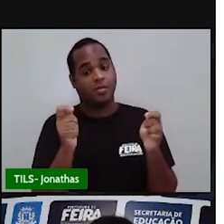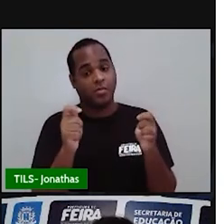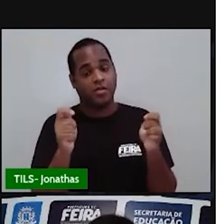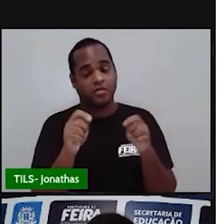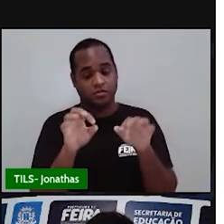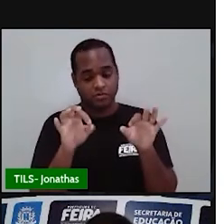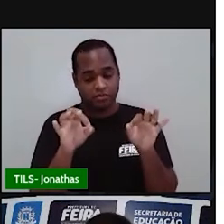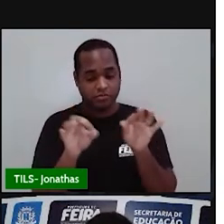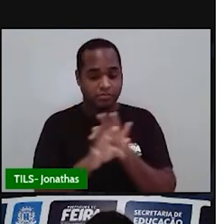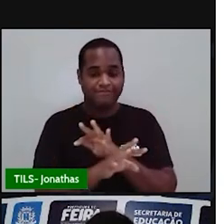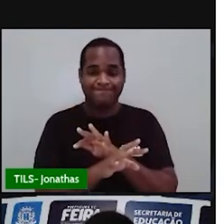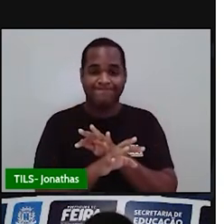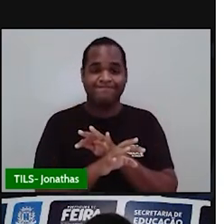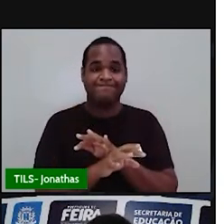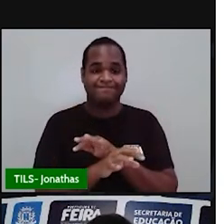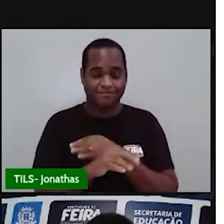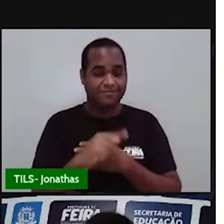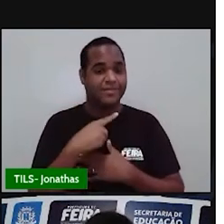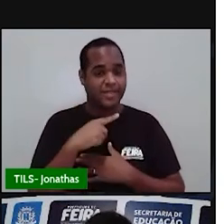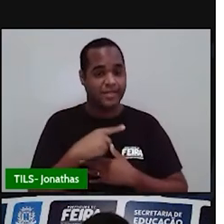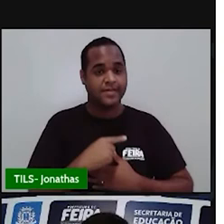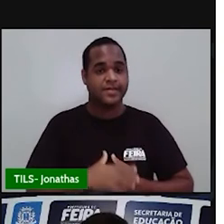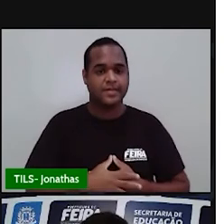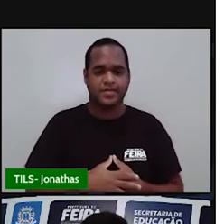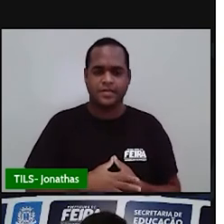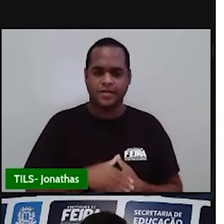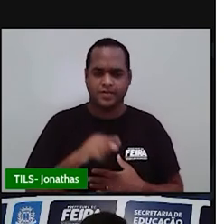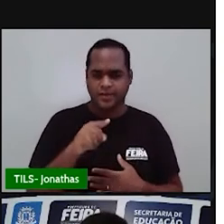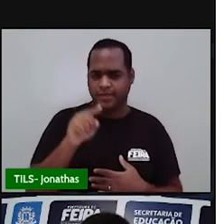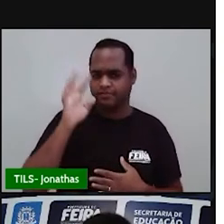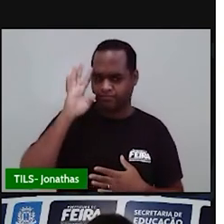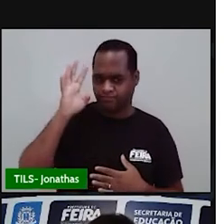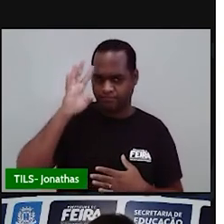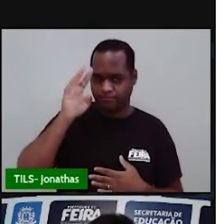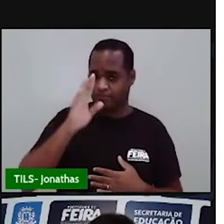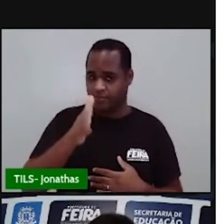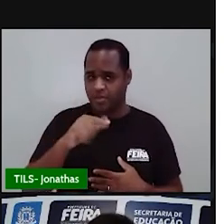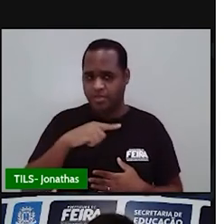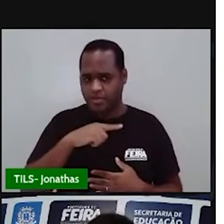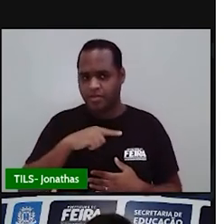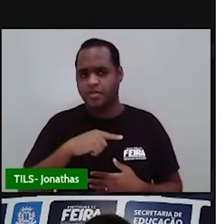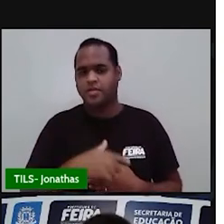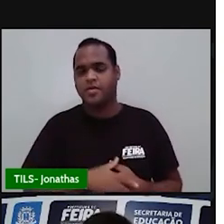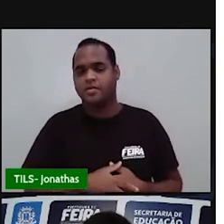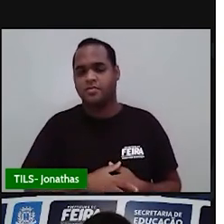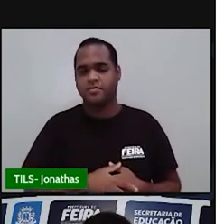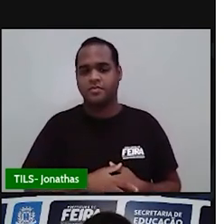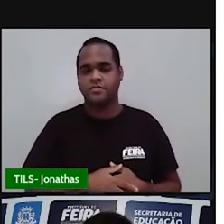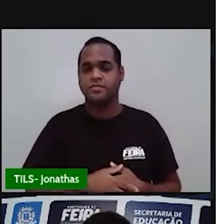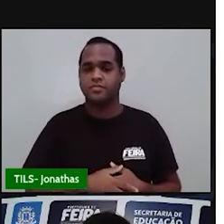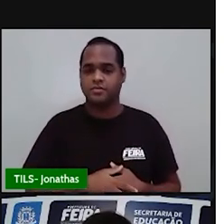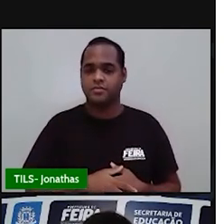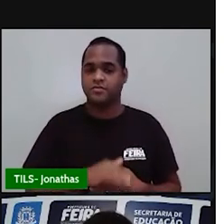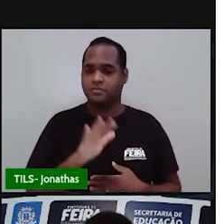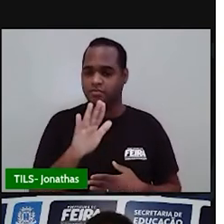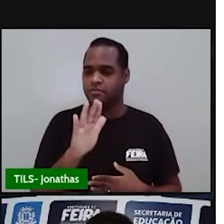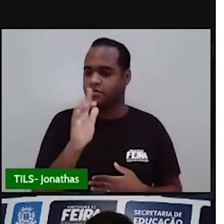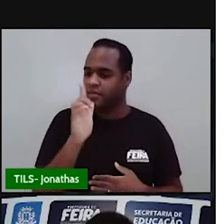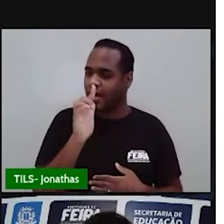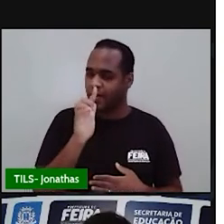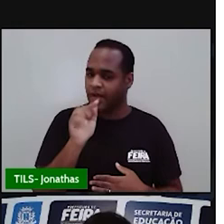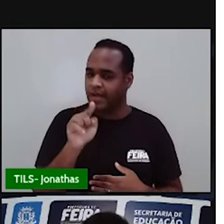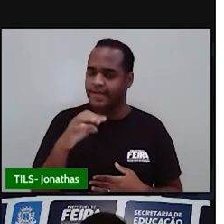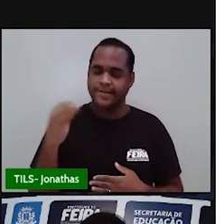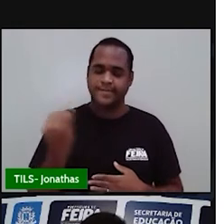acabar. Pois é, você já parou para pensar nisso? E a água, ela é